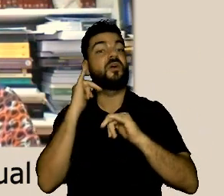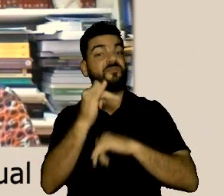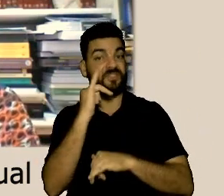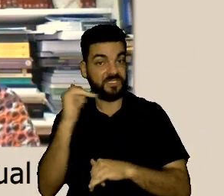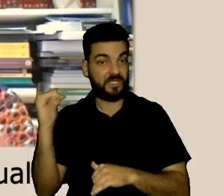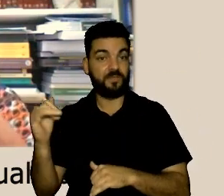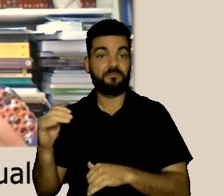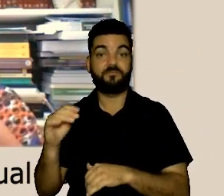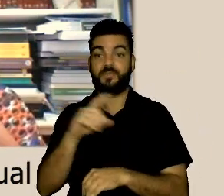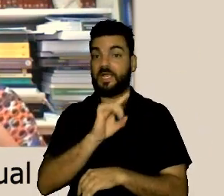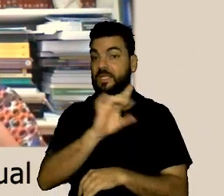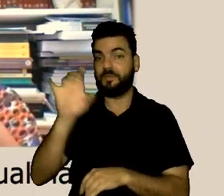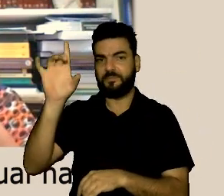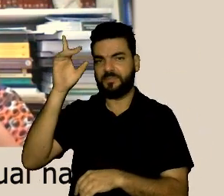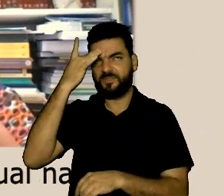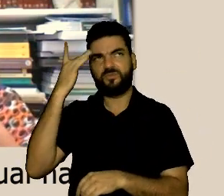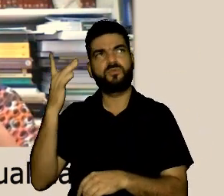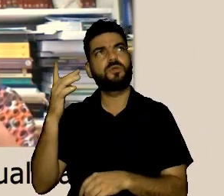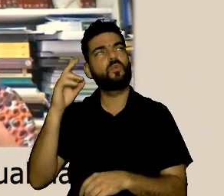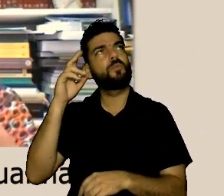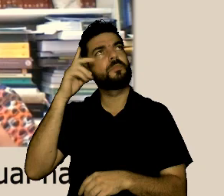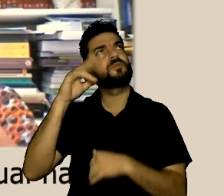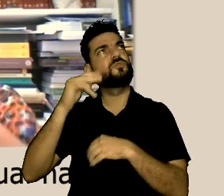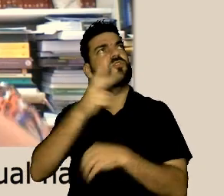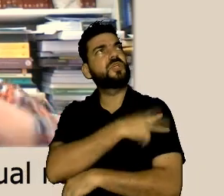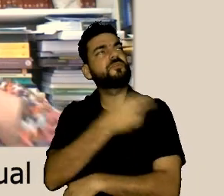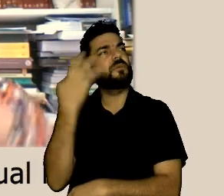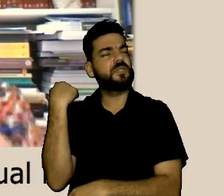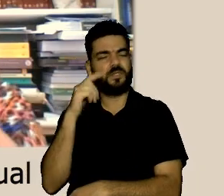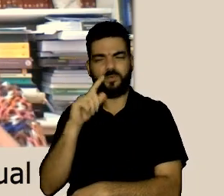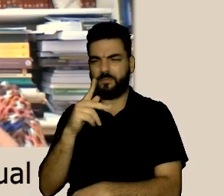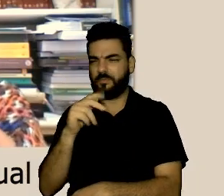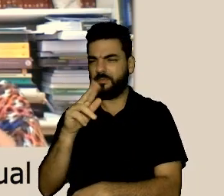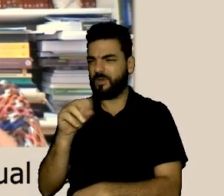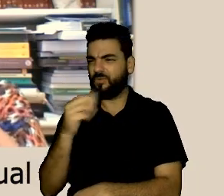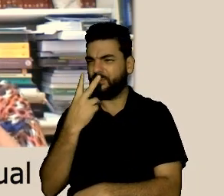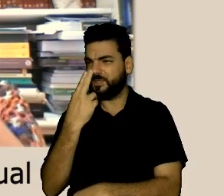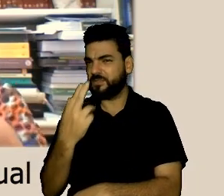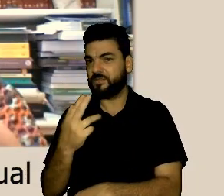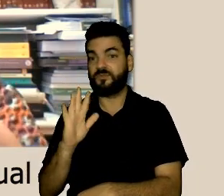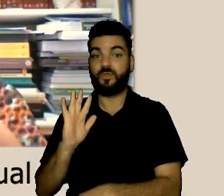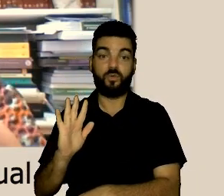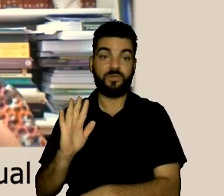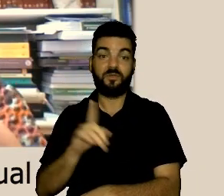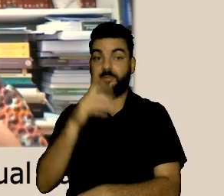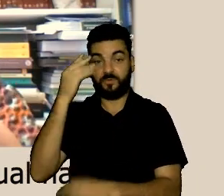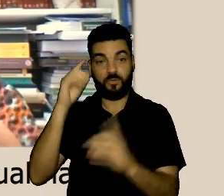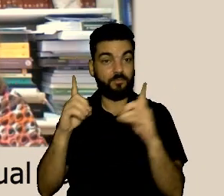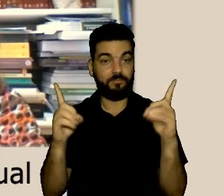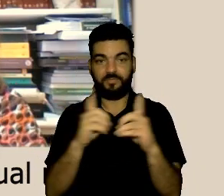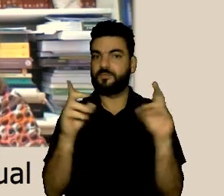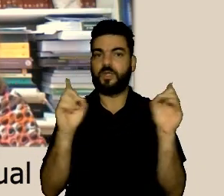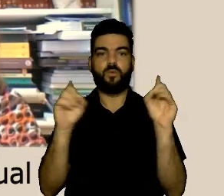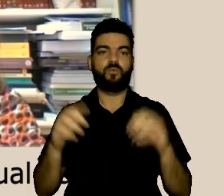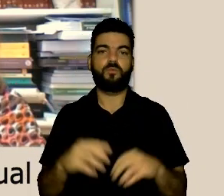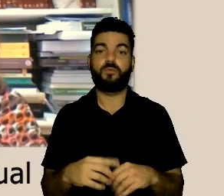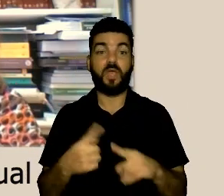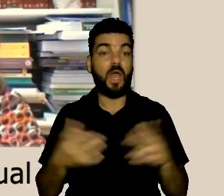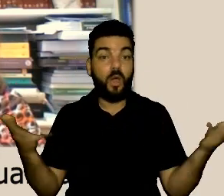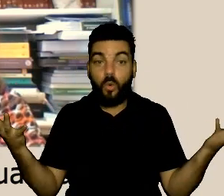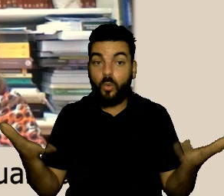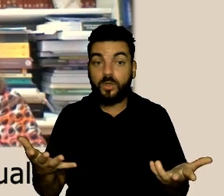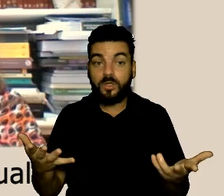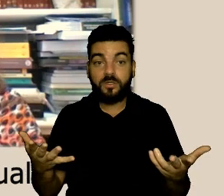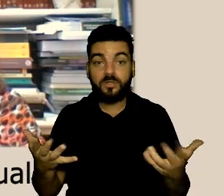do canal a gente disse mas a gente antes chegou e falou para a doutora acho que não sei se era a doutora Luciana ou o doutor